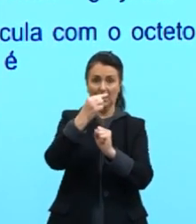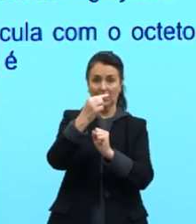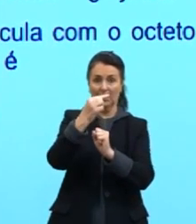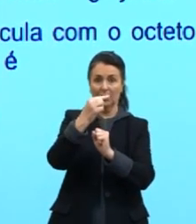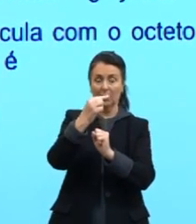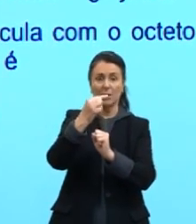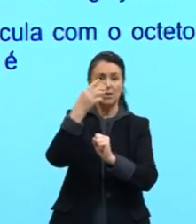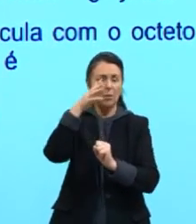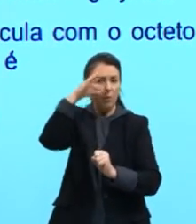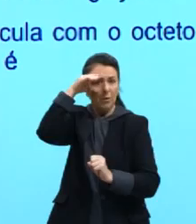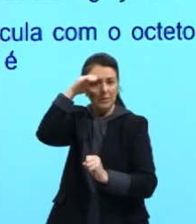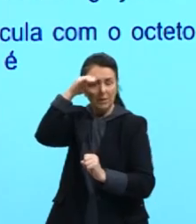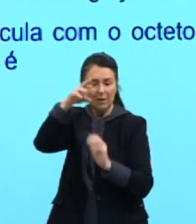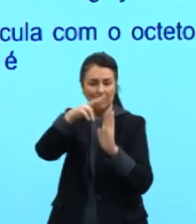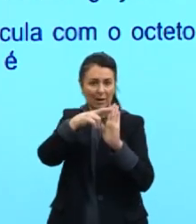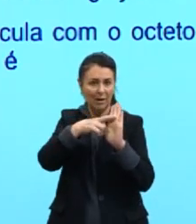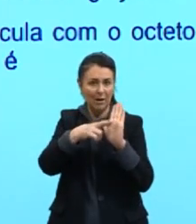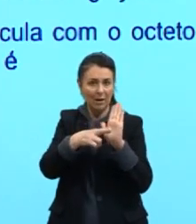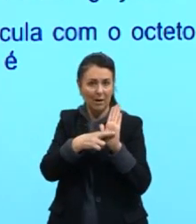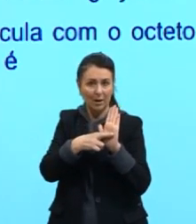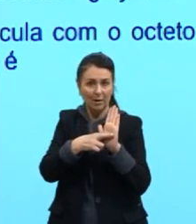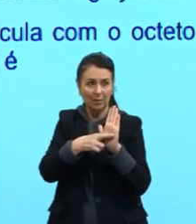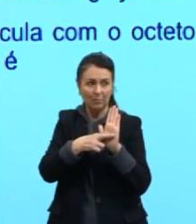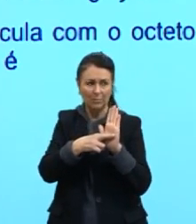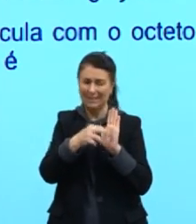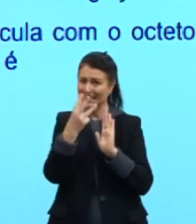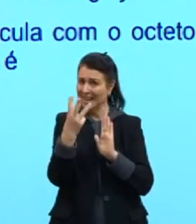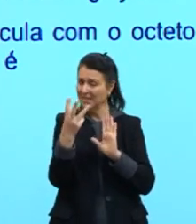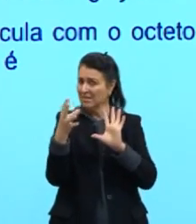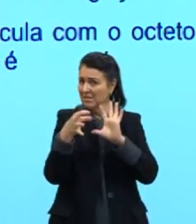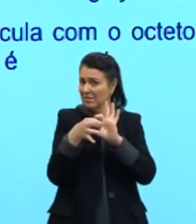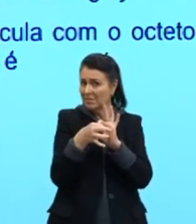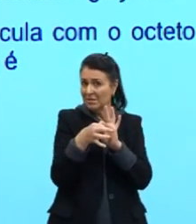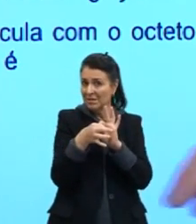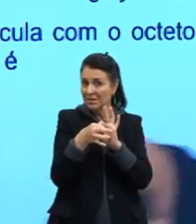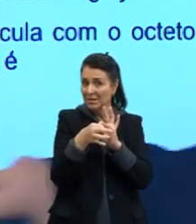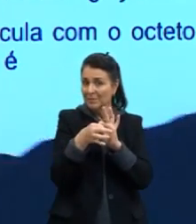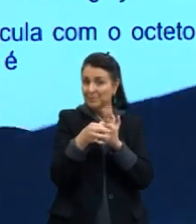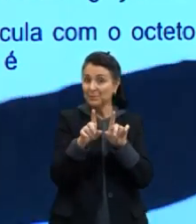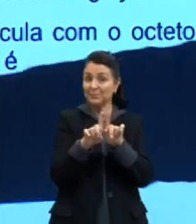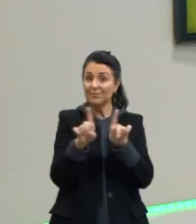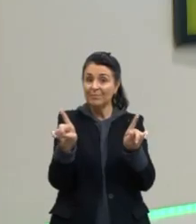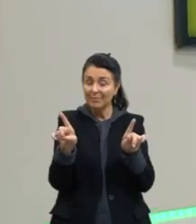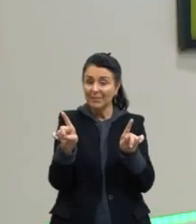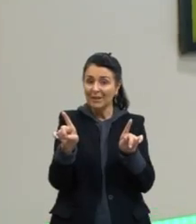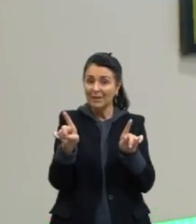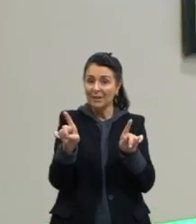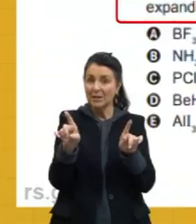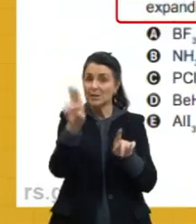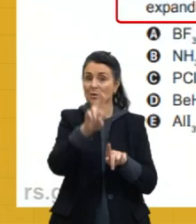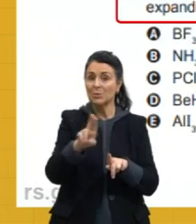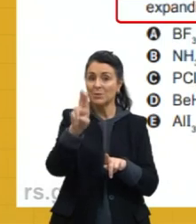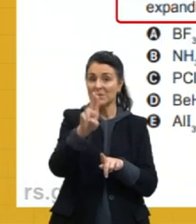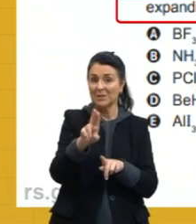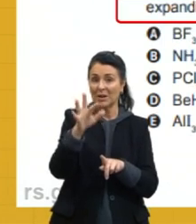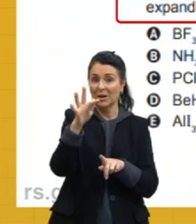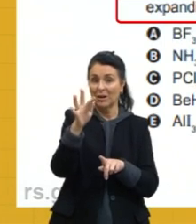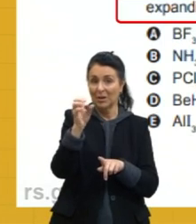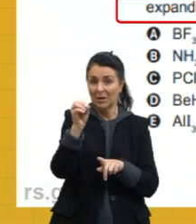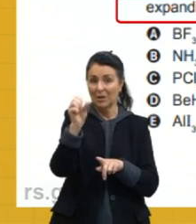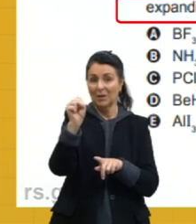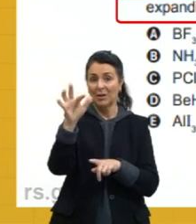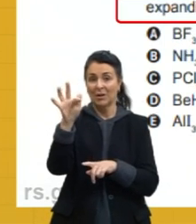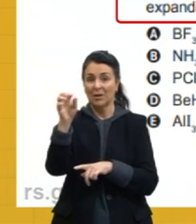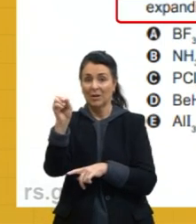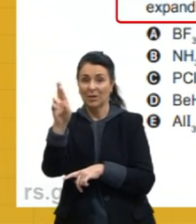que a seguinte regra do octeto, ele só deveria fazer 3 ligações. Mas, aqui, se eu pegar o meu fósforo, que está na opção